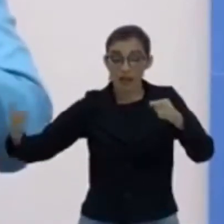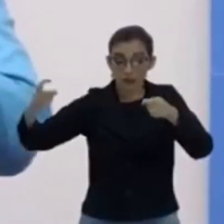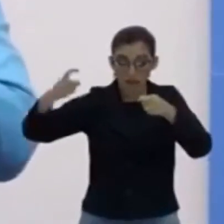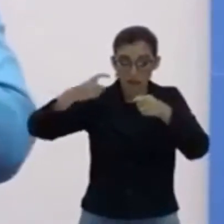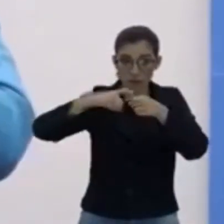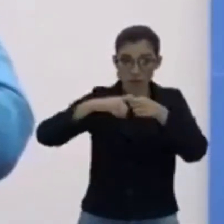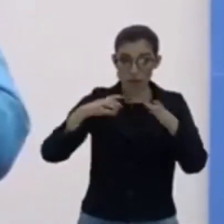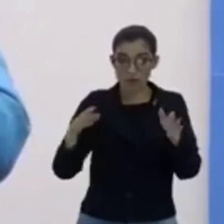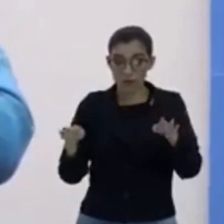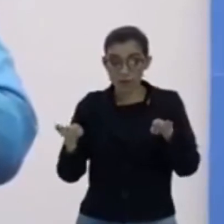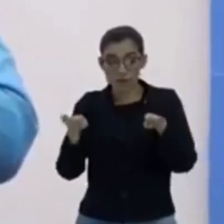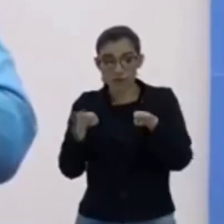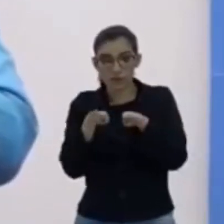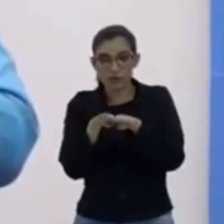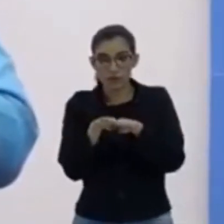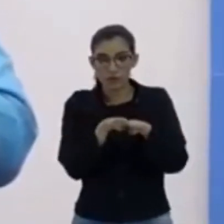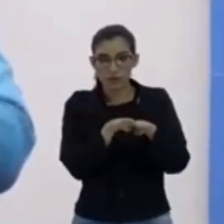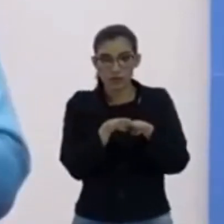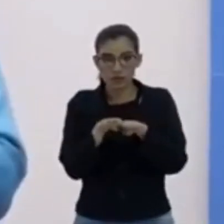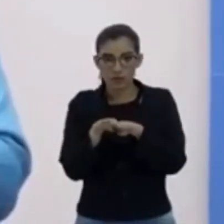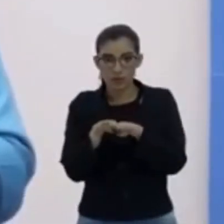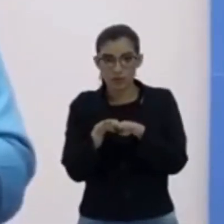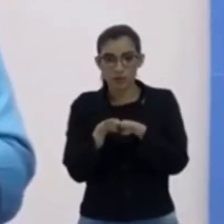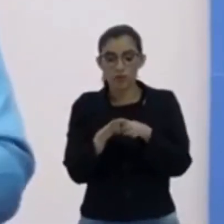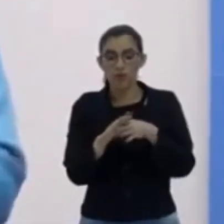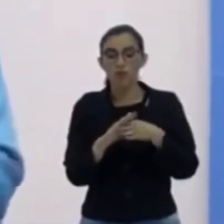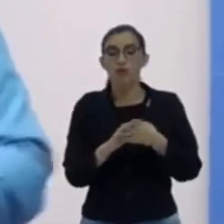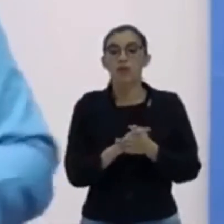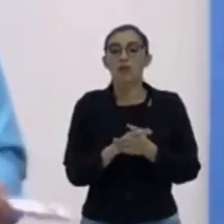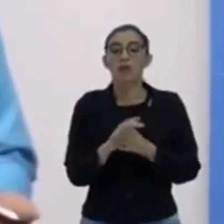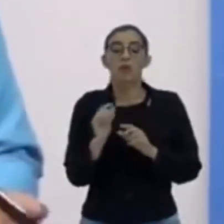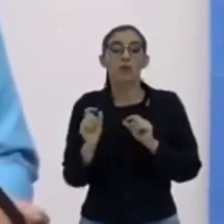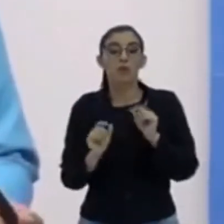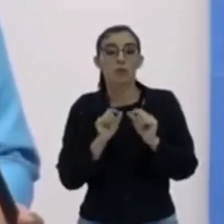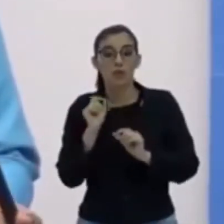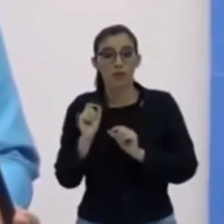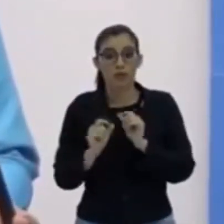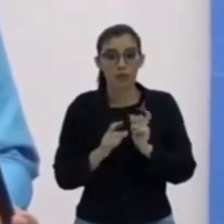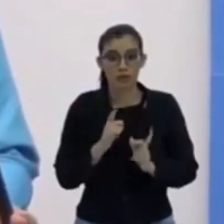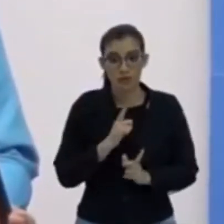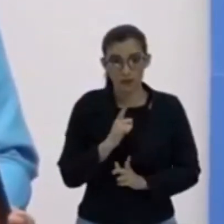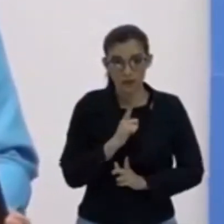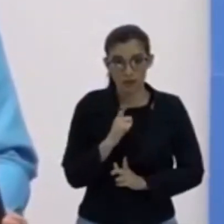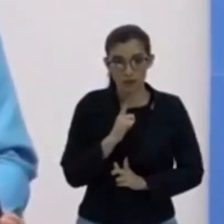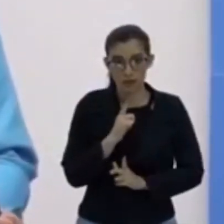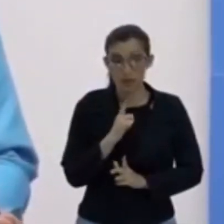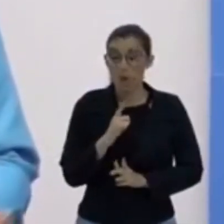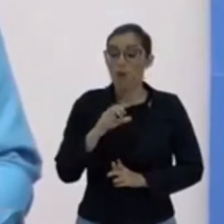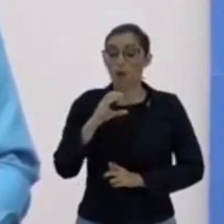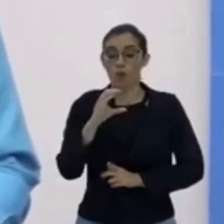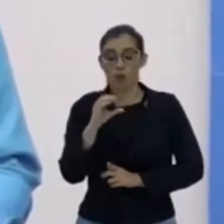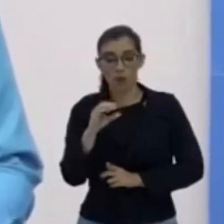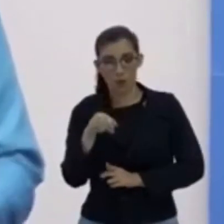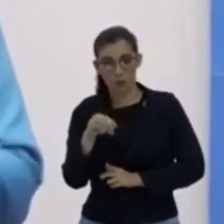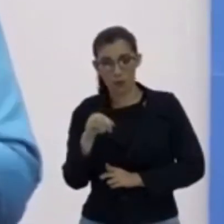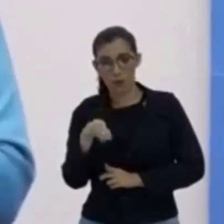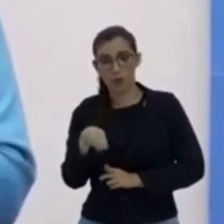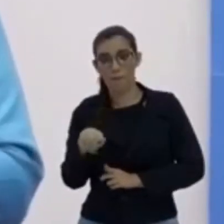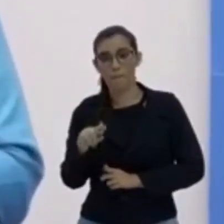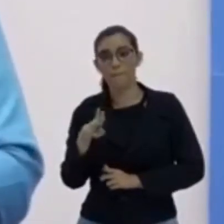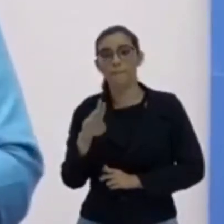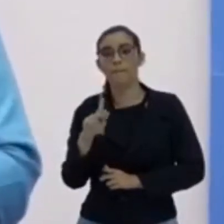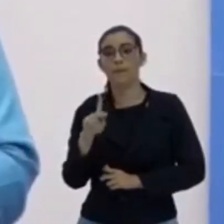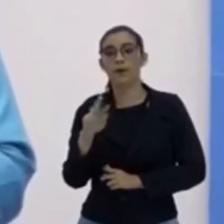equilíbrio, ou veio para baixo e subiu e voltou para a posição de equilíbrio, eu tenho também um comprimento de onda.